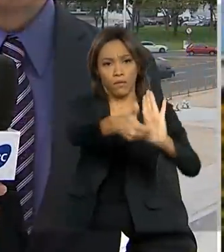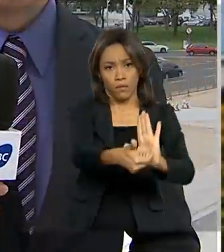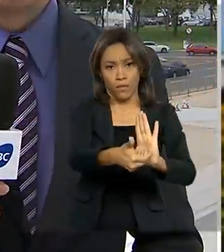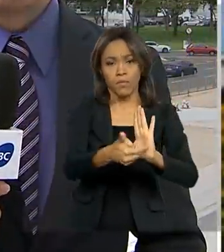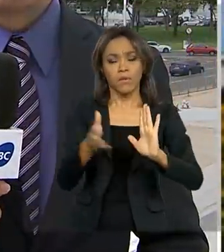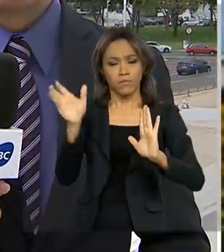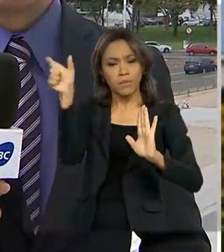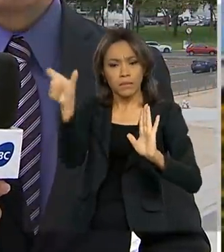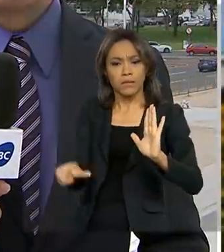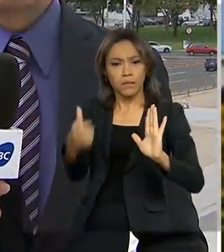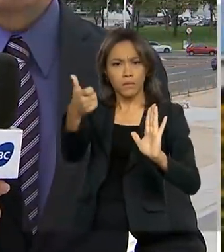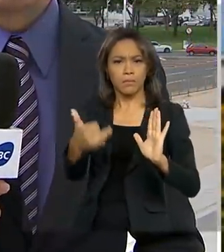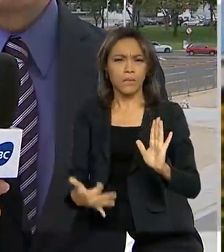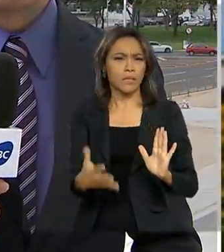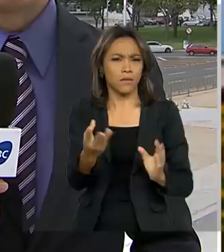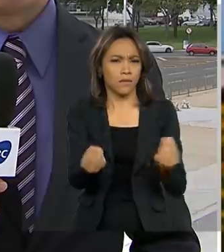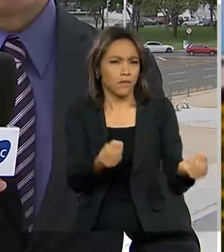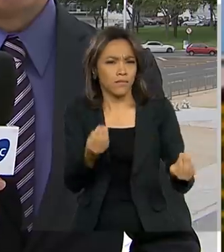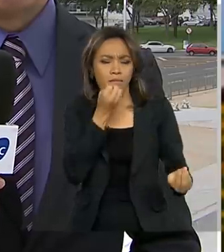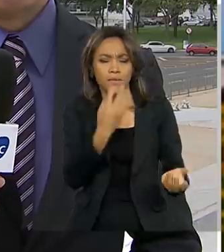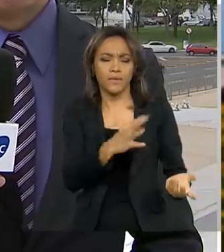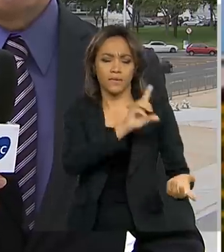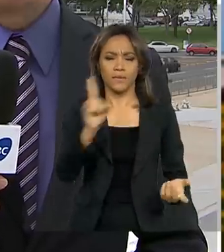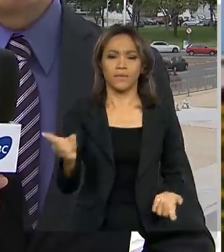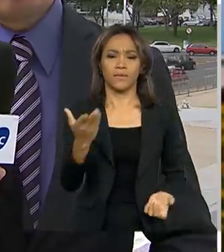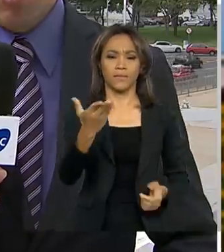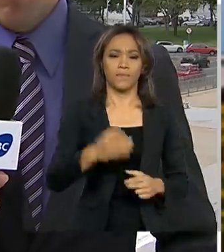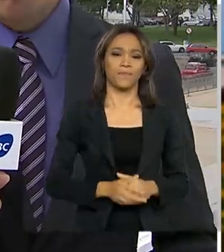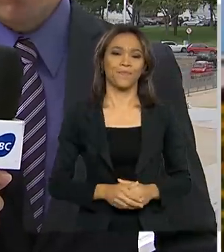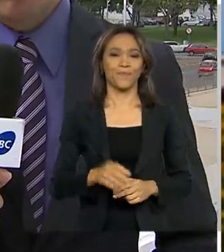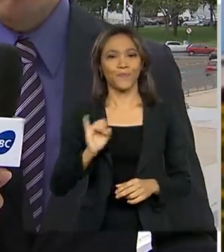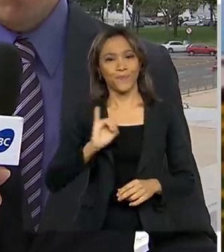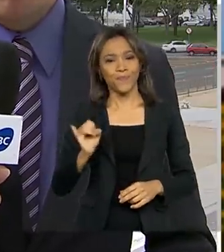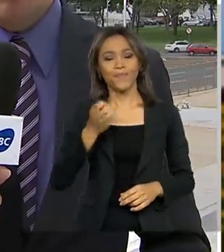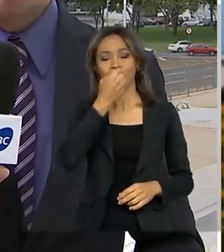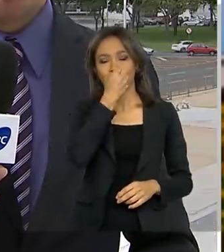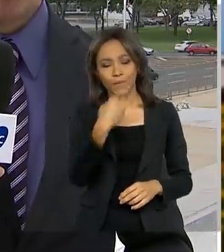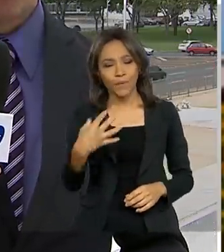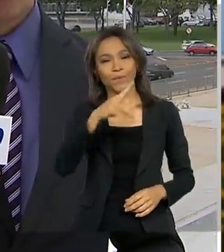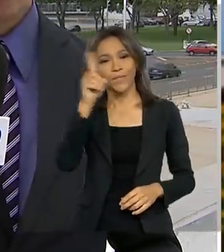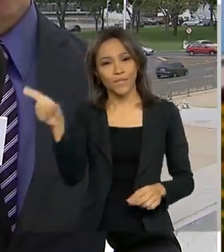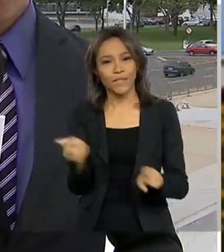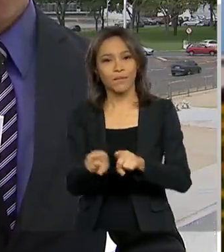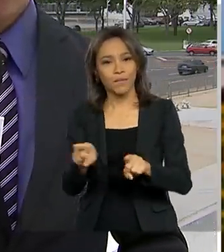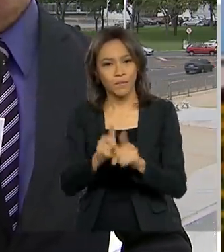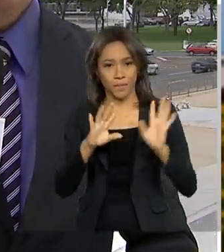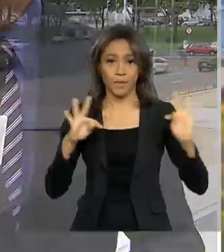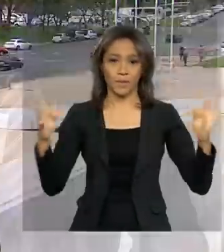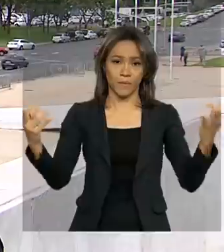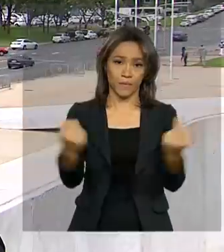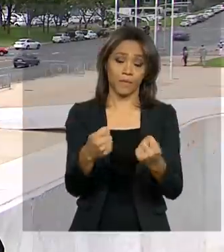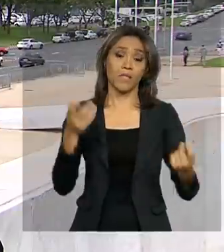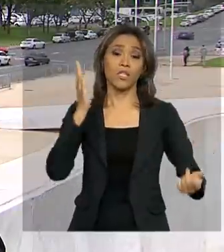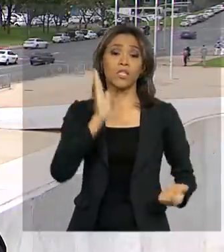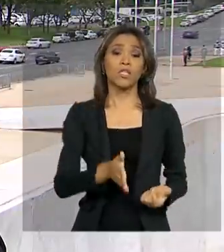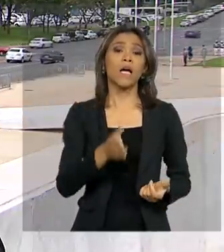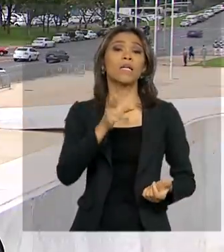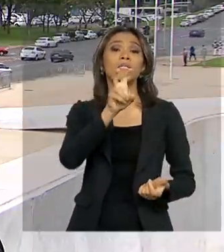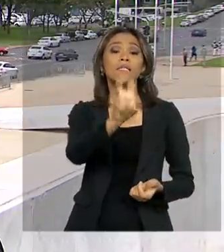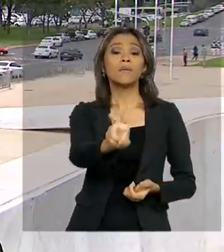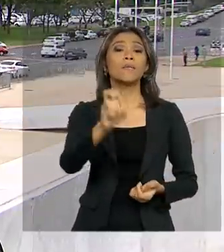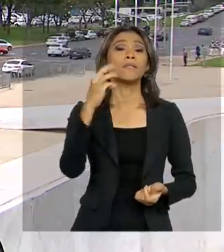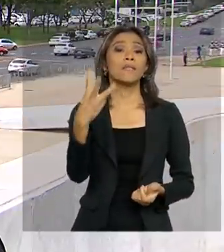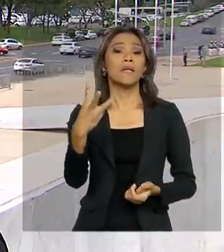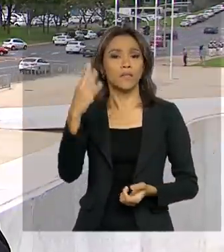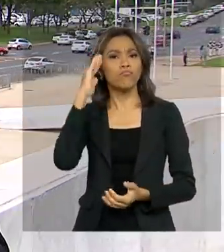Queiroz explica para a gente. Glauco, bom dia para você. Olá, bom dia para você também, Renata. Bom dia a todos. Olha, foram 53 votos